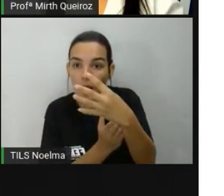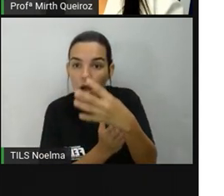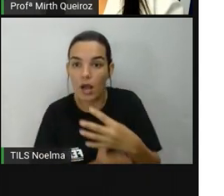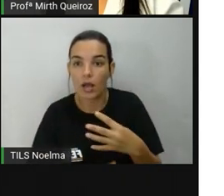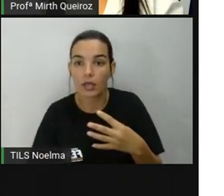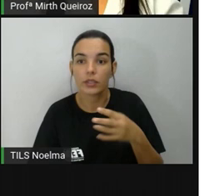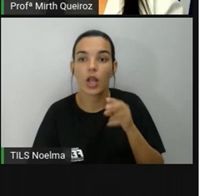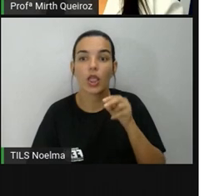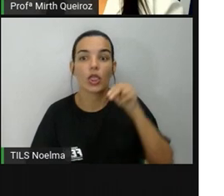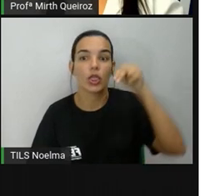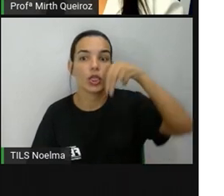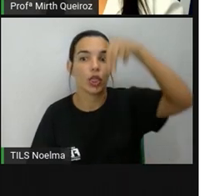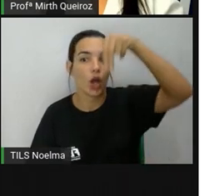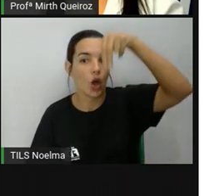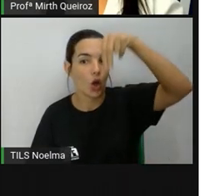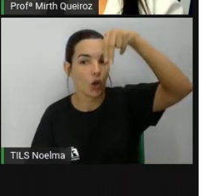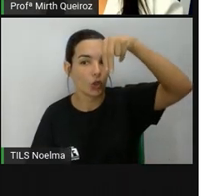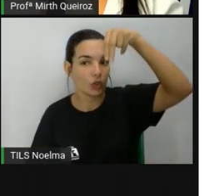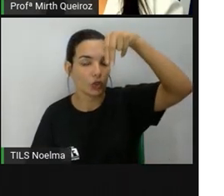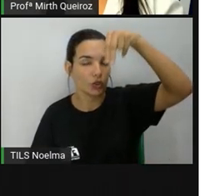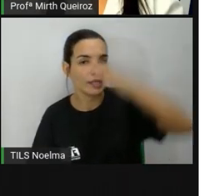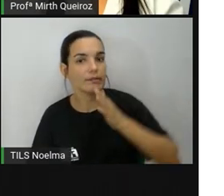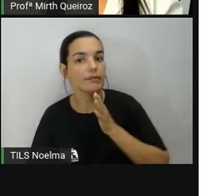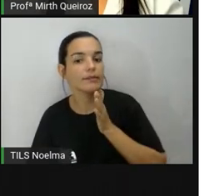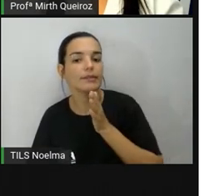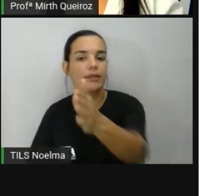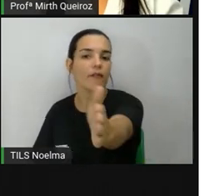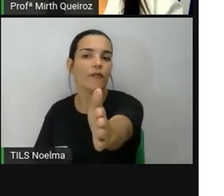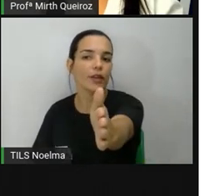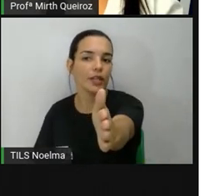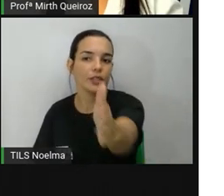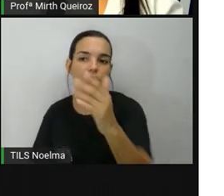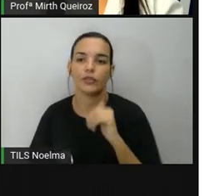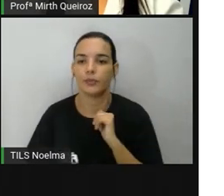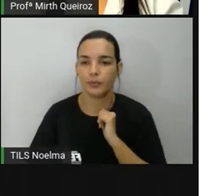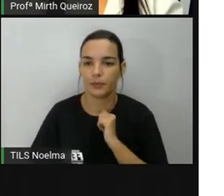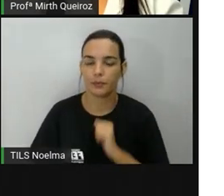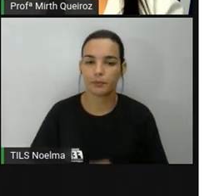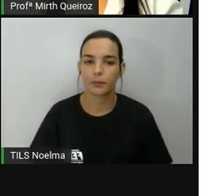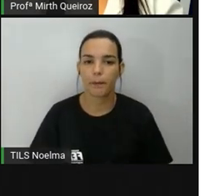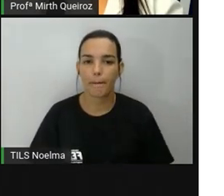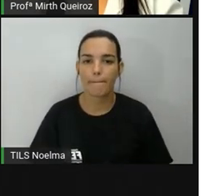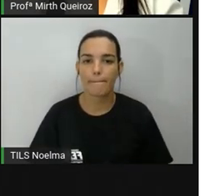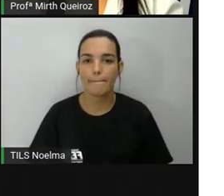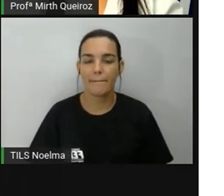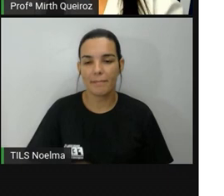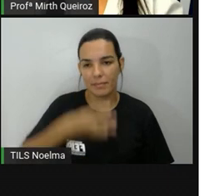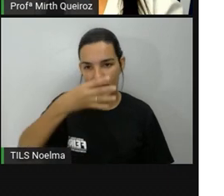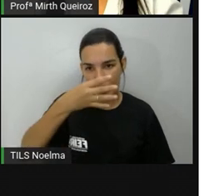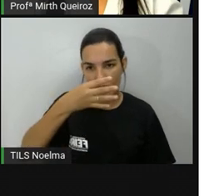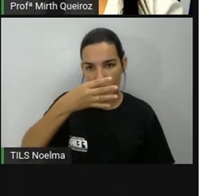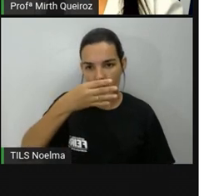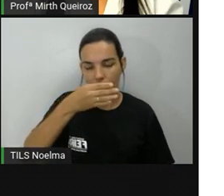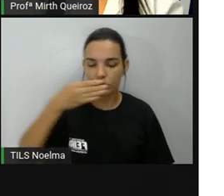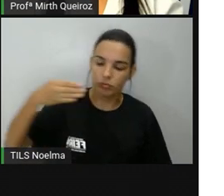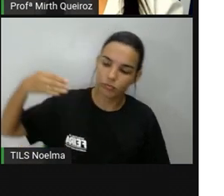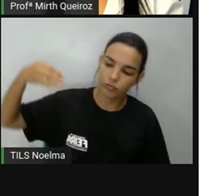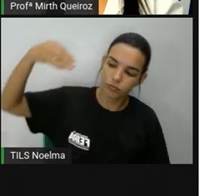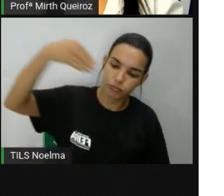norte, aí para o número 4, né? O número 4, que vai jogar aí para o número 6.